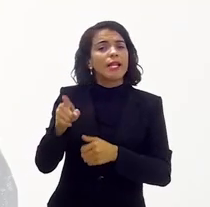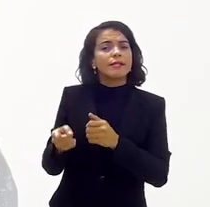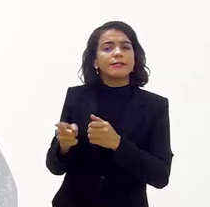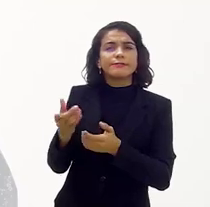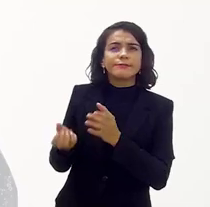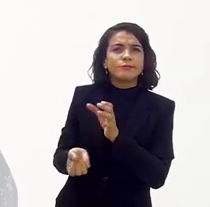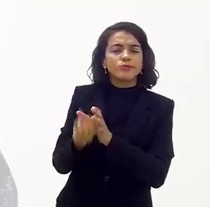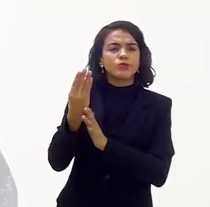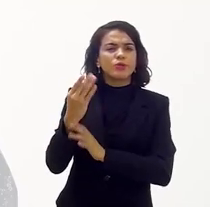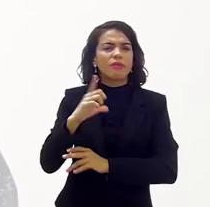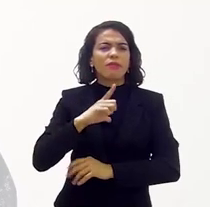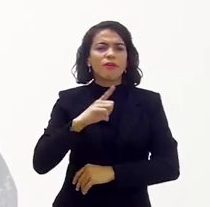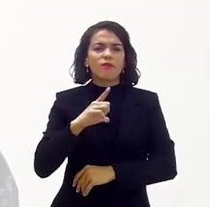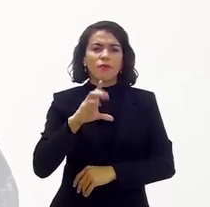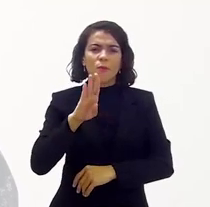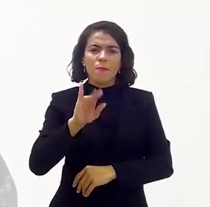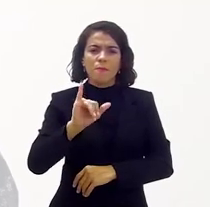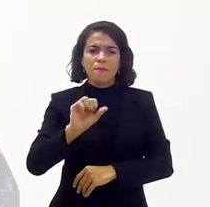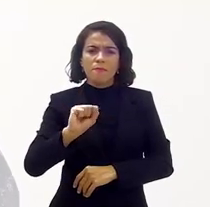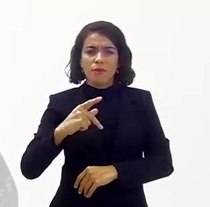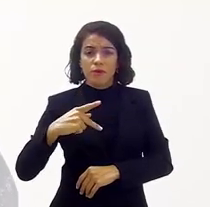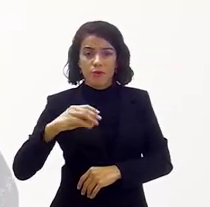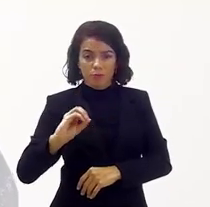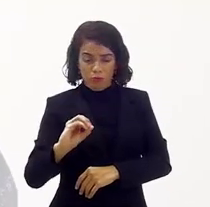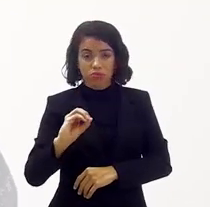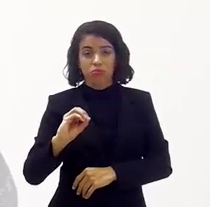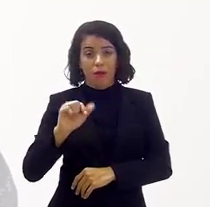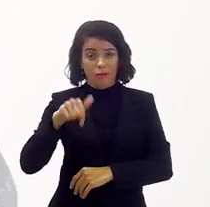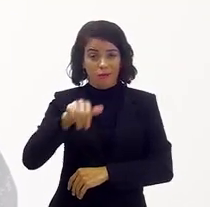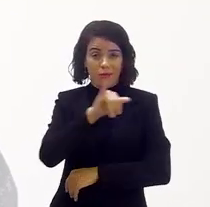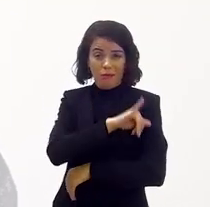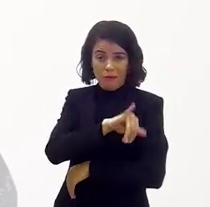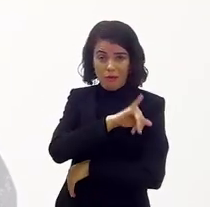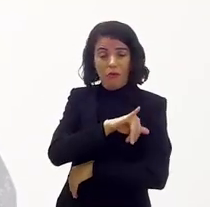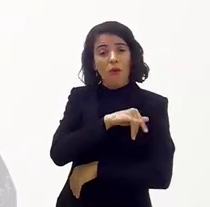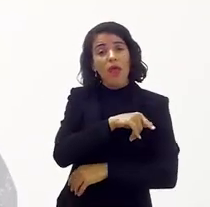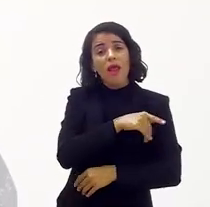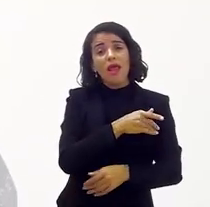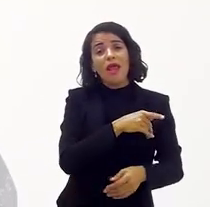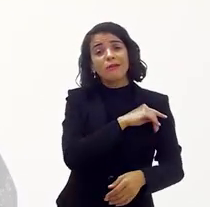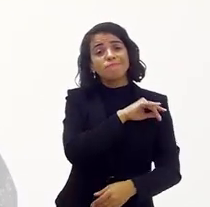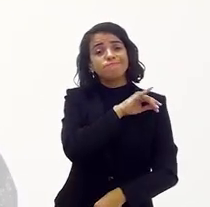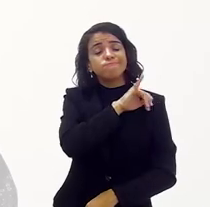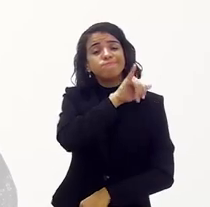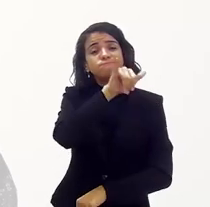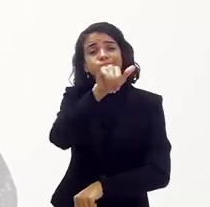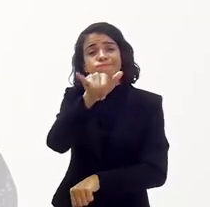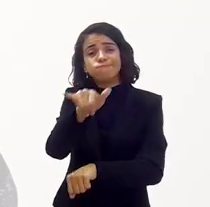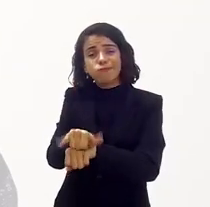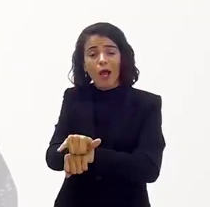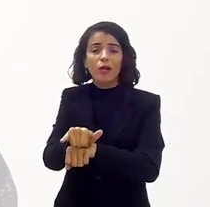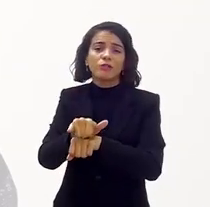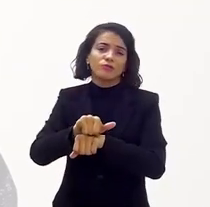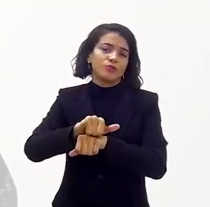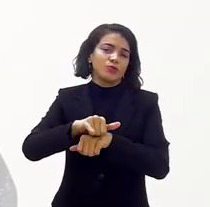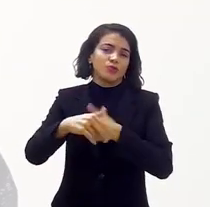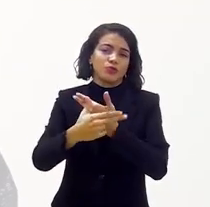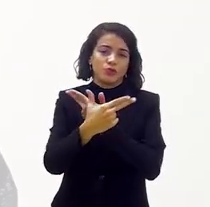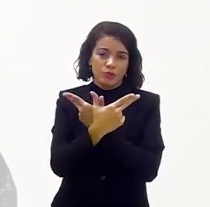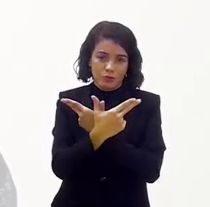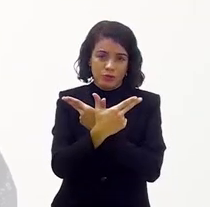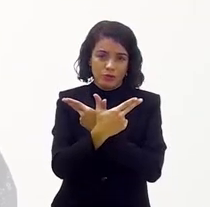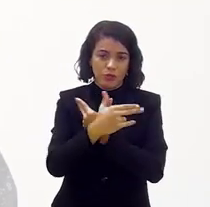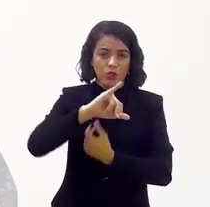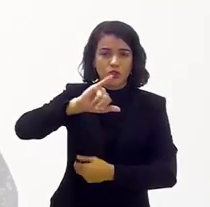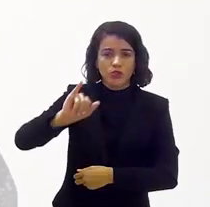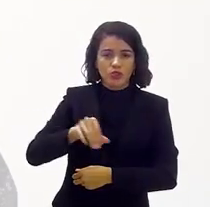Ele surgiu, teve um bispo que esteve aqui no Rio e ele veio para a Jornada Mundial, né? E aí ele hospedou